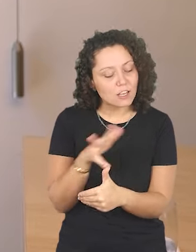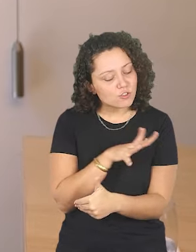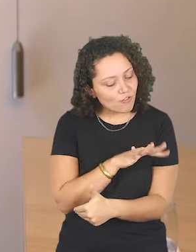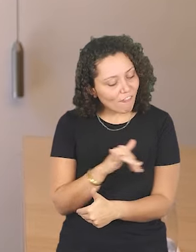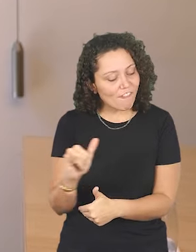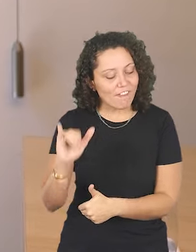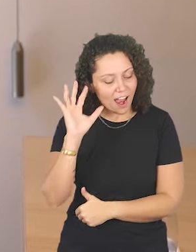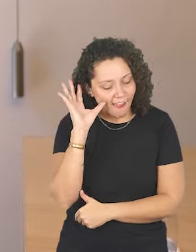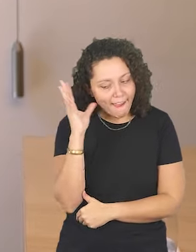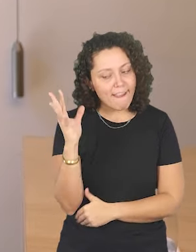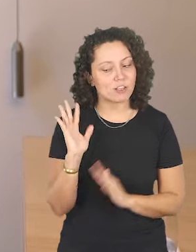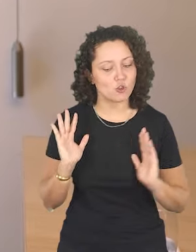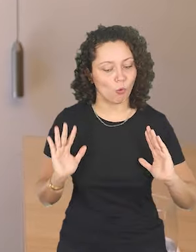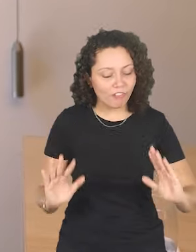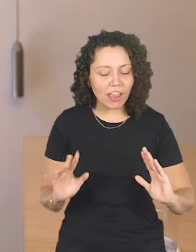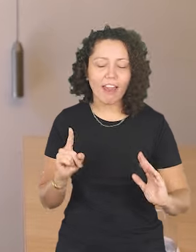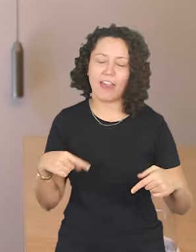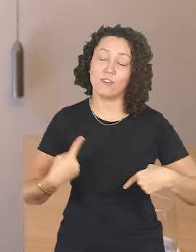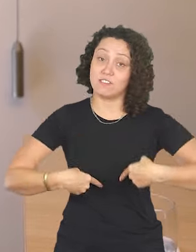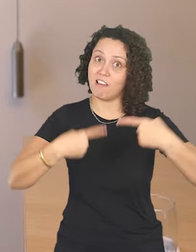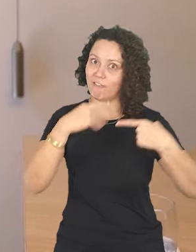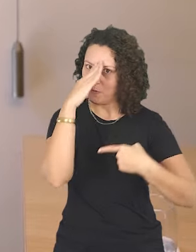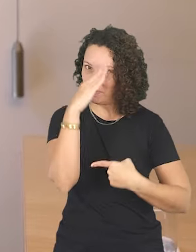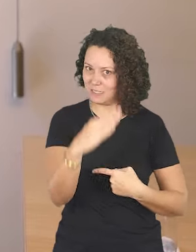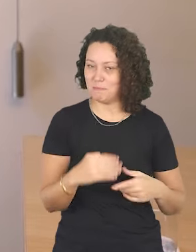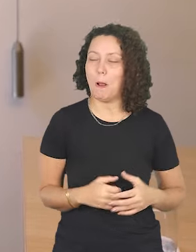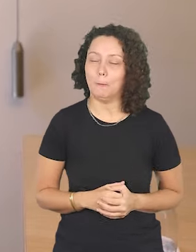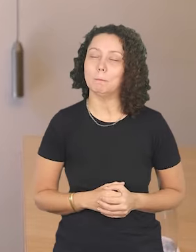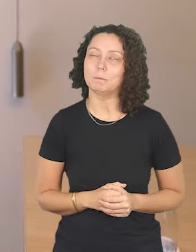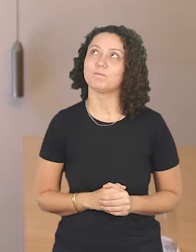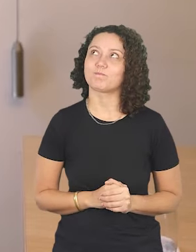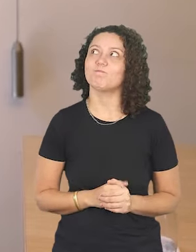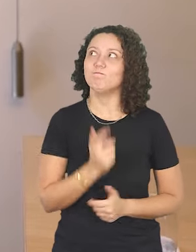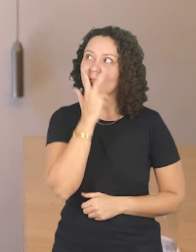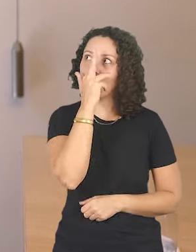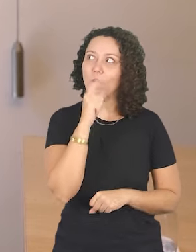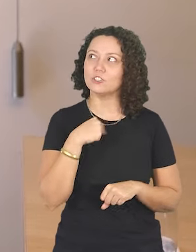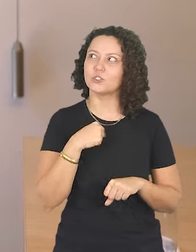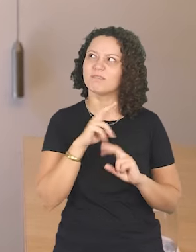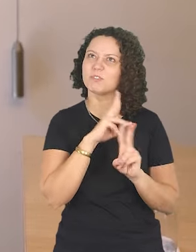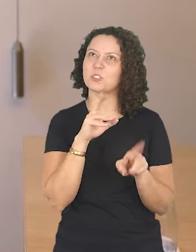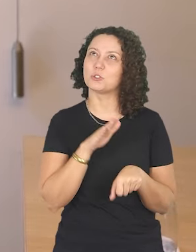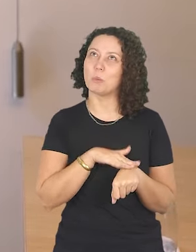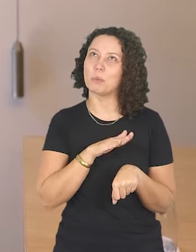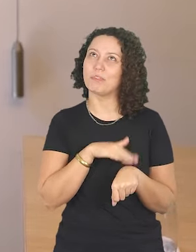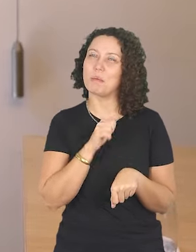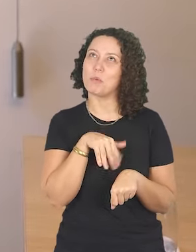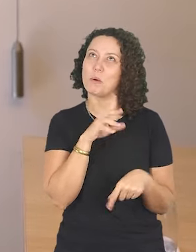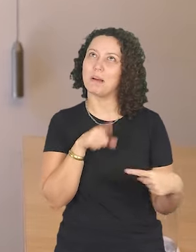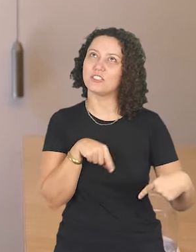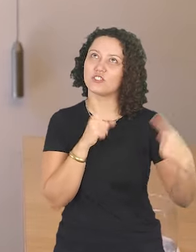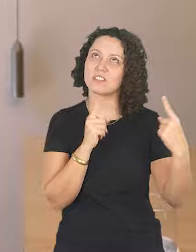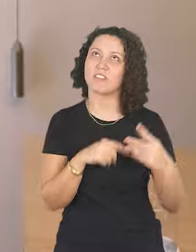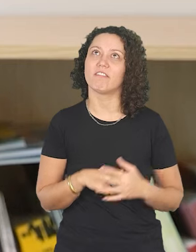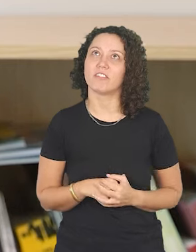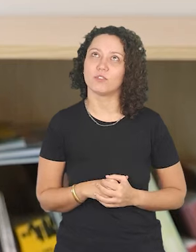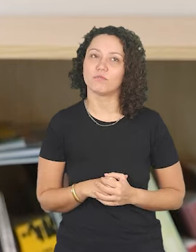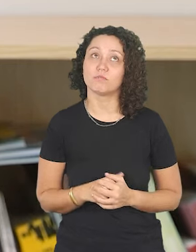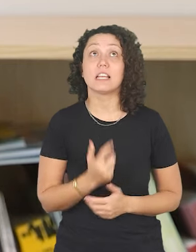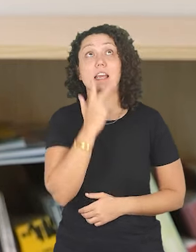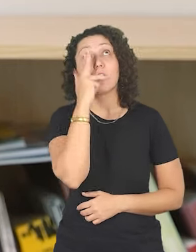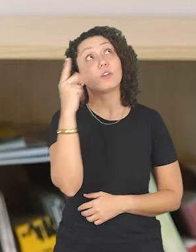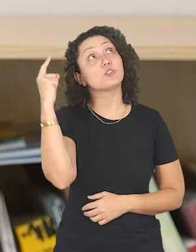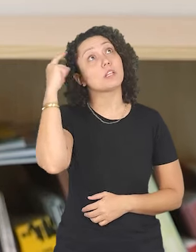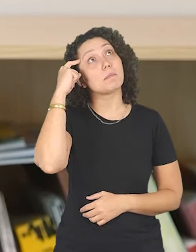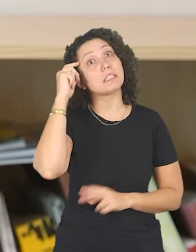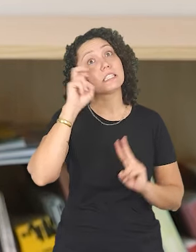encontrar os seus caminhos, eu acho que esse é o desafio. A equação do tempo é o grande desafio do produtor. Eu